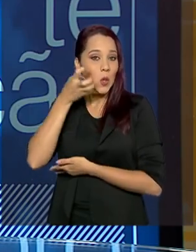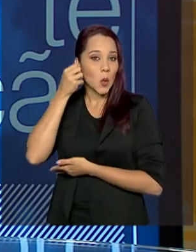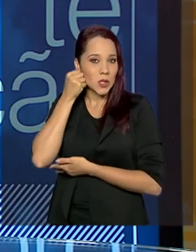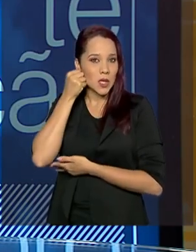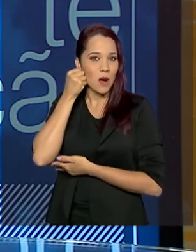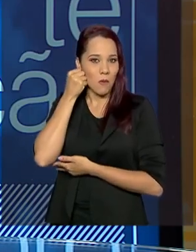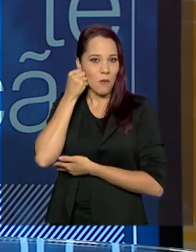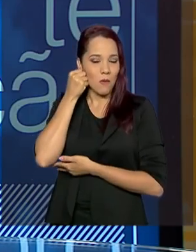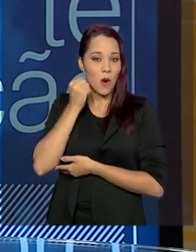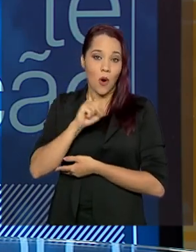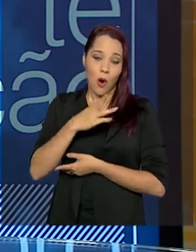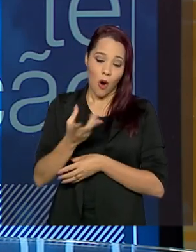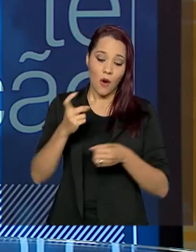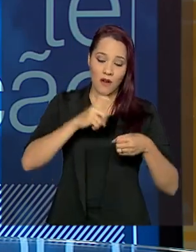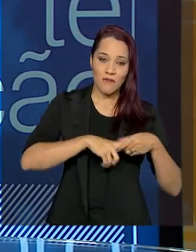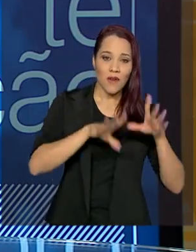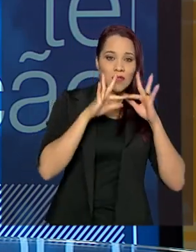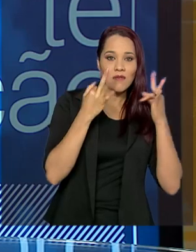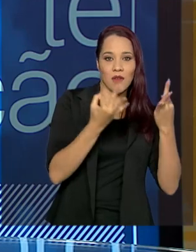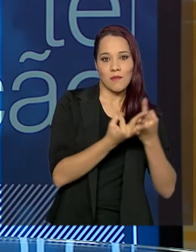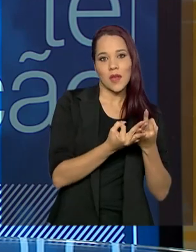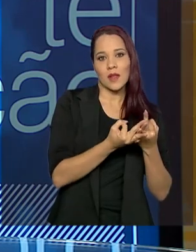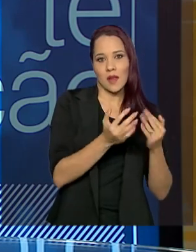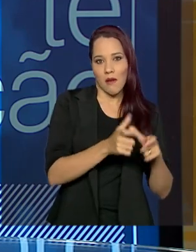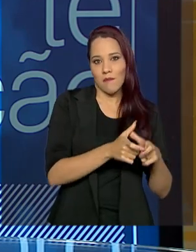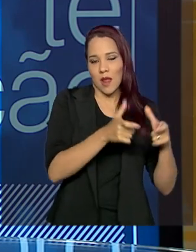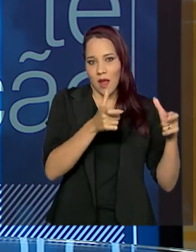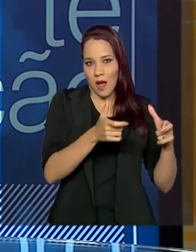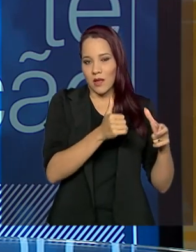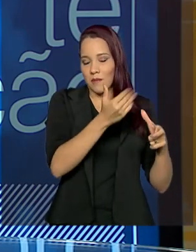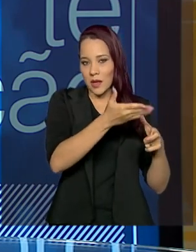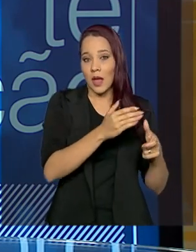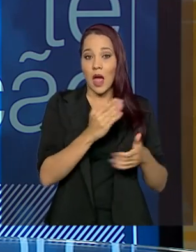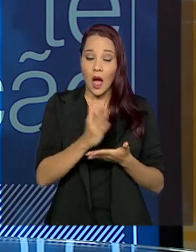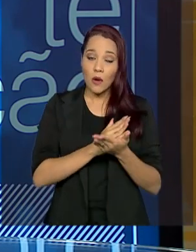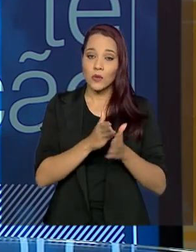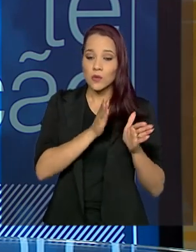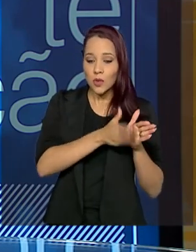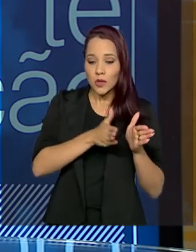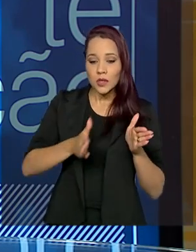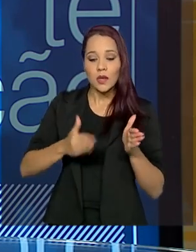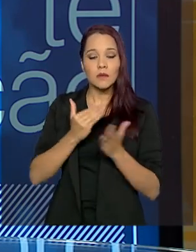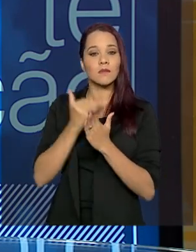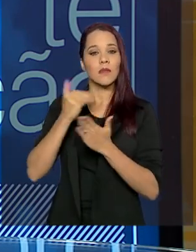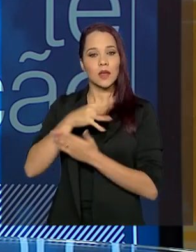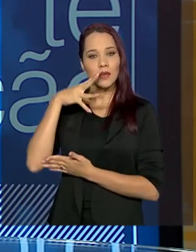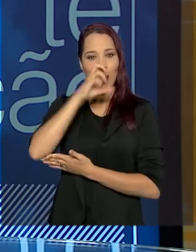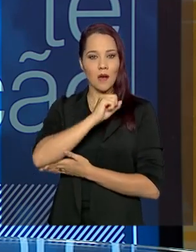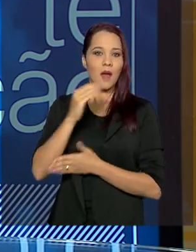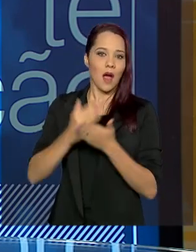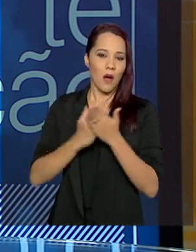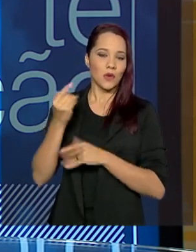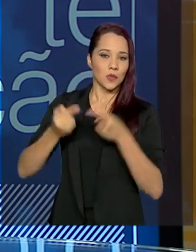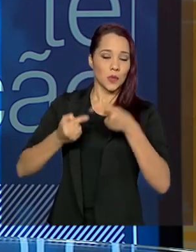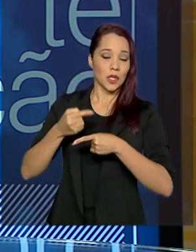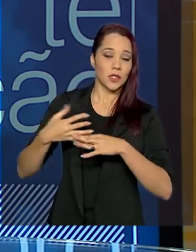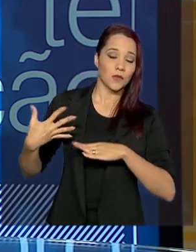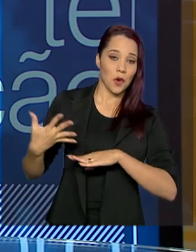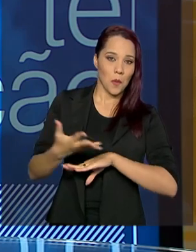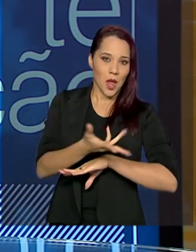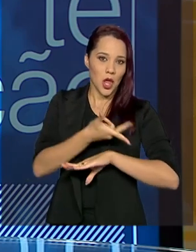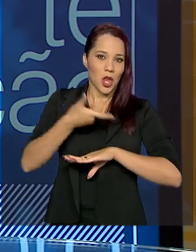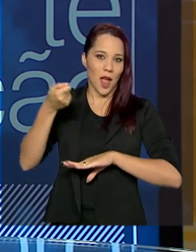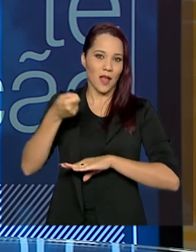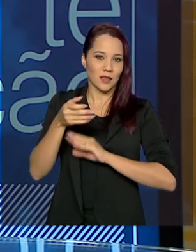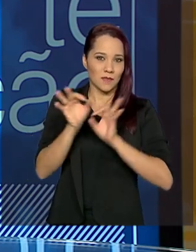por exemplo, ou ao retorno à família ampliada. Então, alguns processos foram acelerados, algumas políticas foram aperfeiçoadas. É a velha história